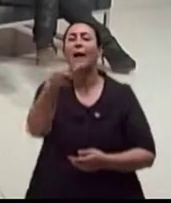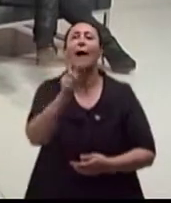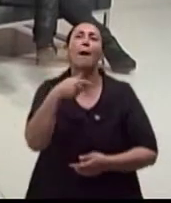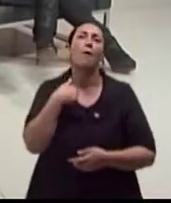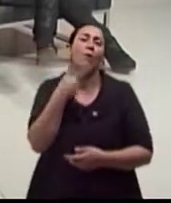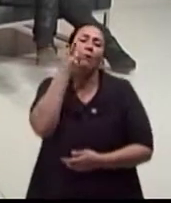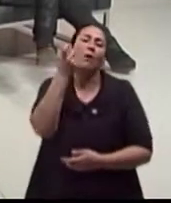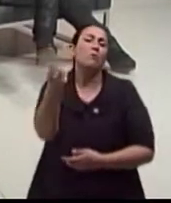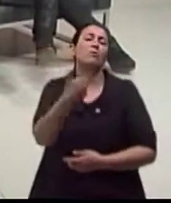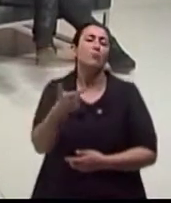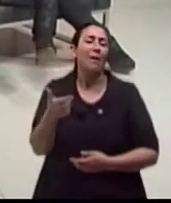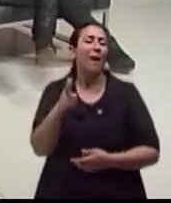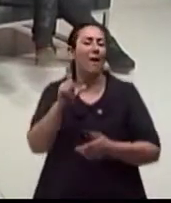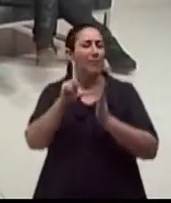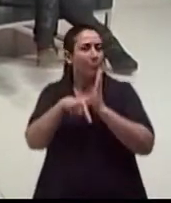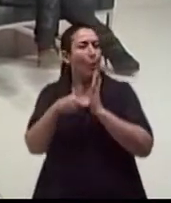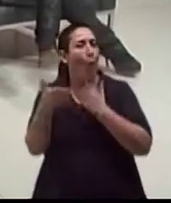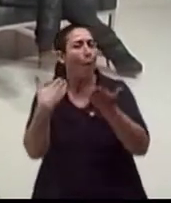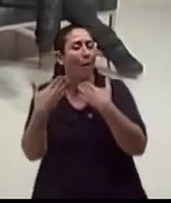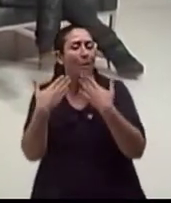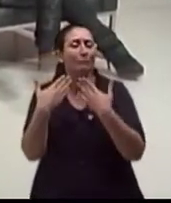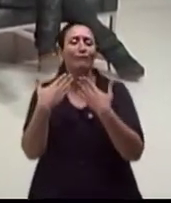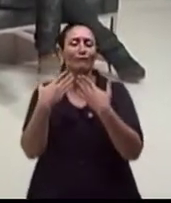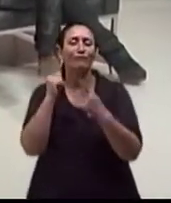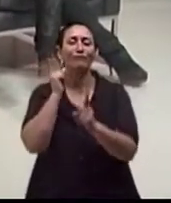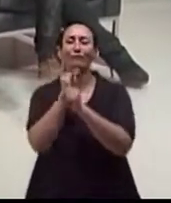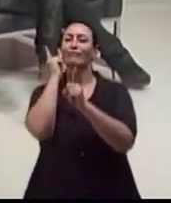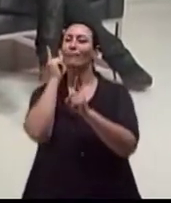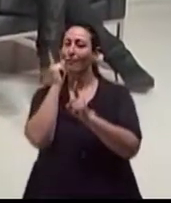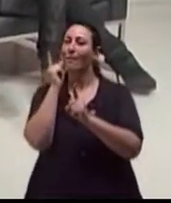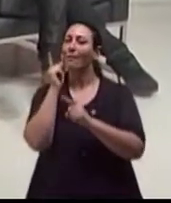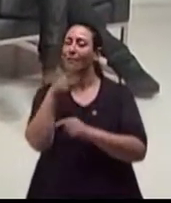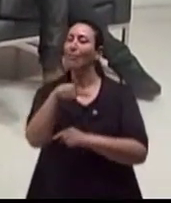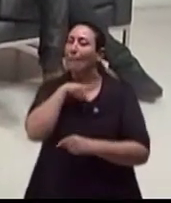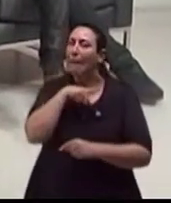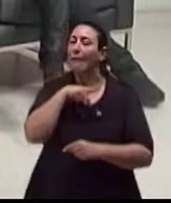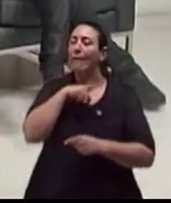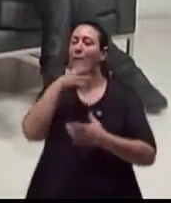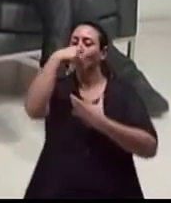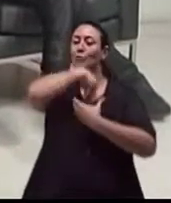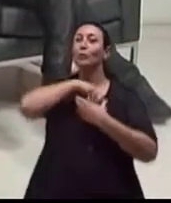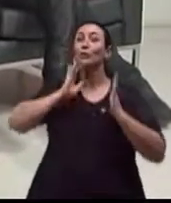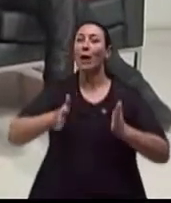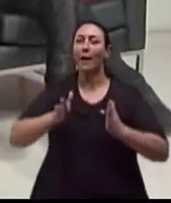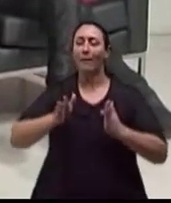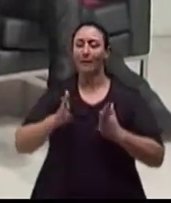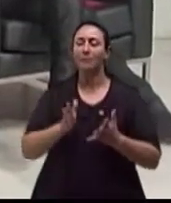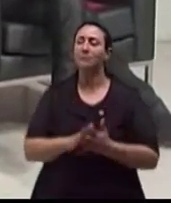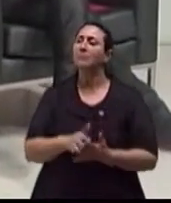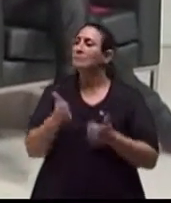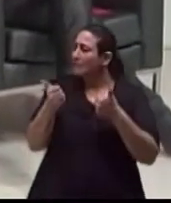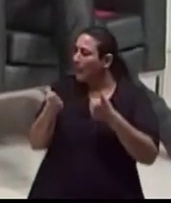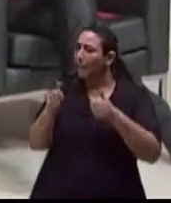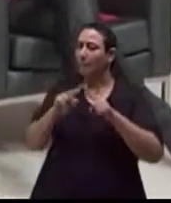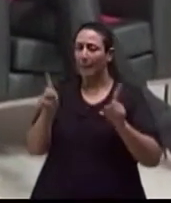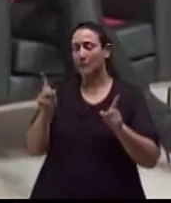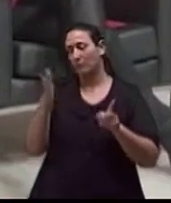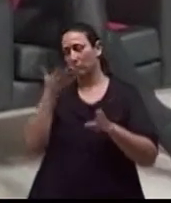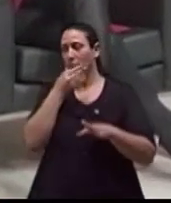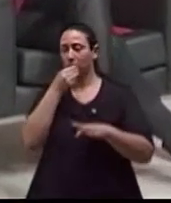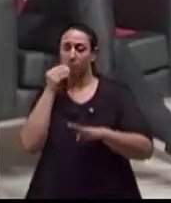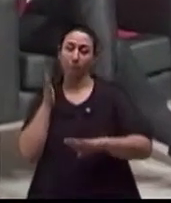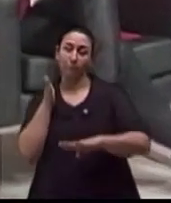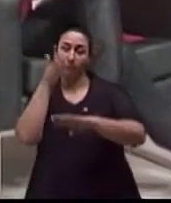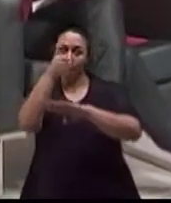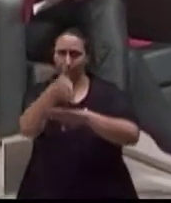Mas quando tu vai conversando, a gente descobre que é essa. Claro. Bom, aí, esse paciente que já chegou ao consultório,